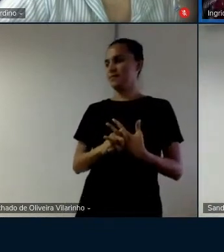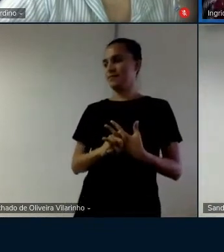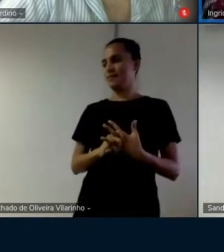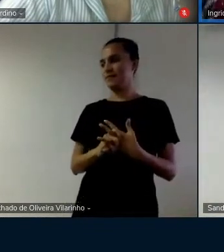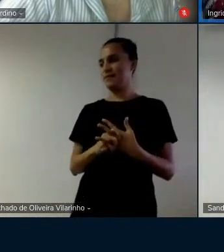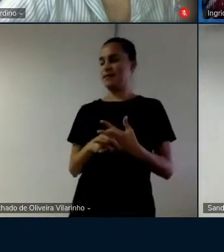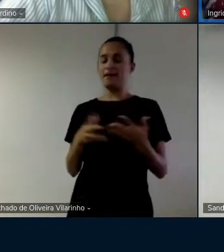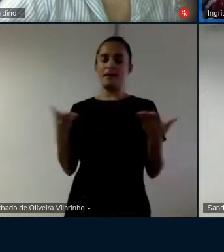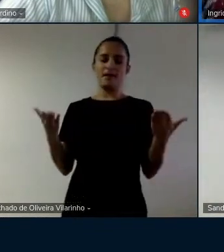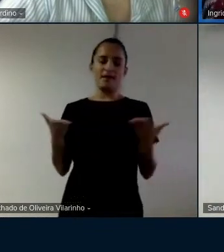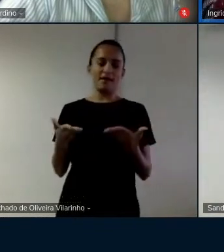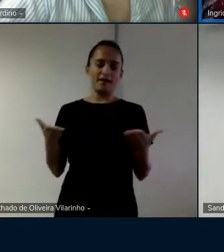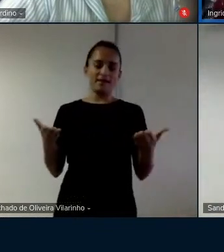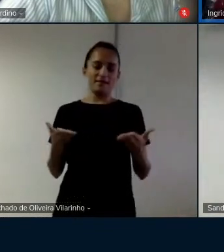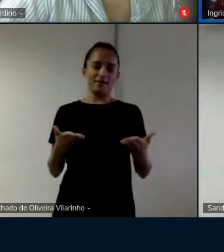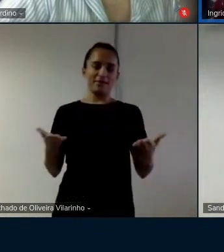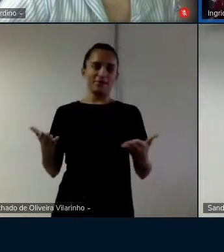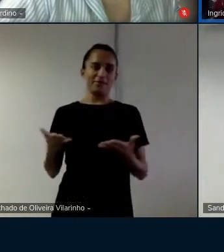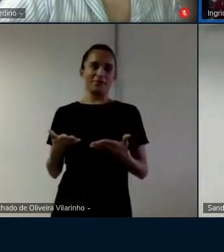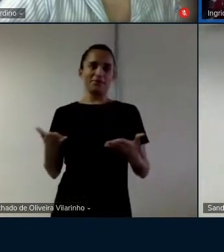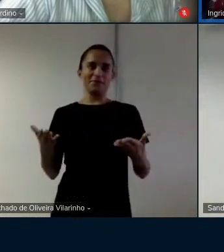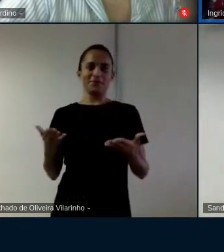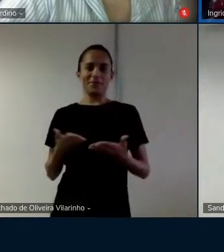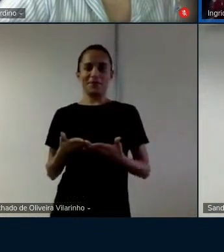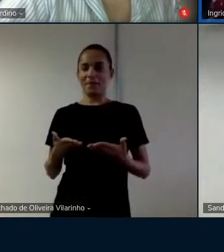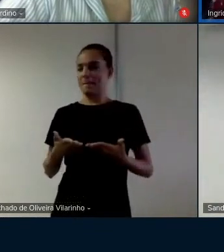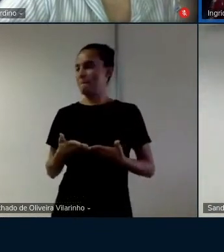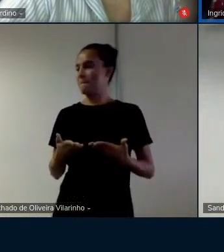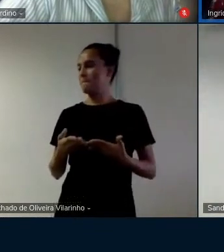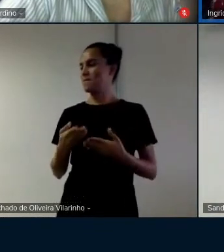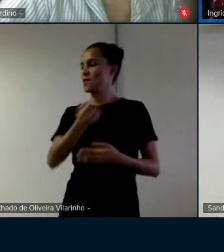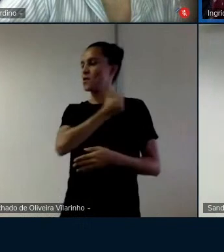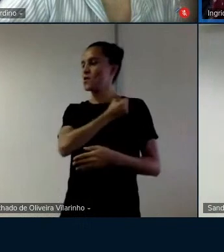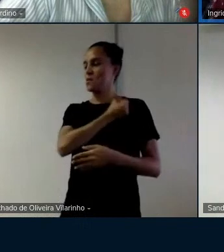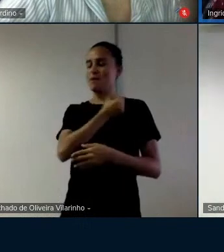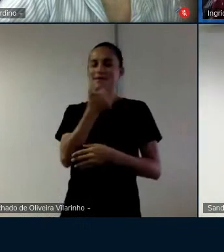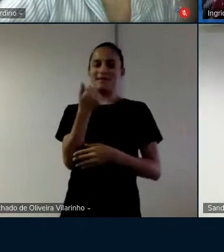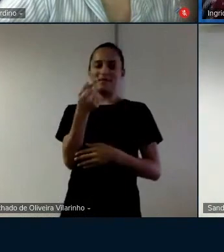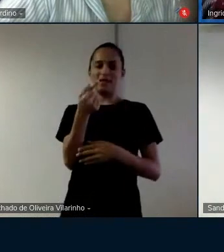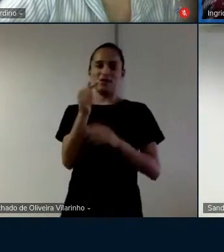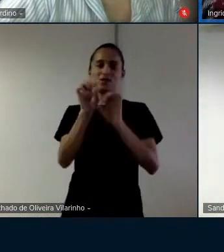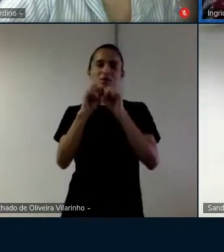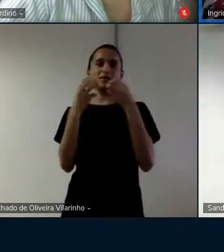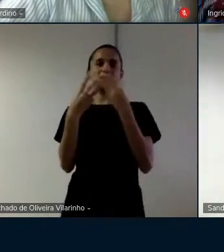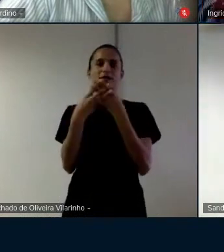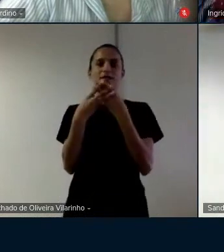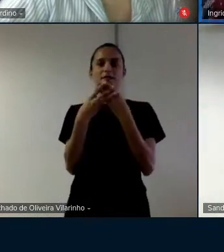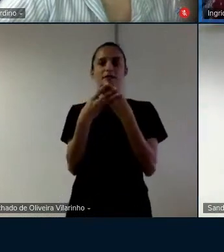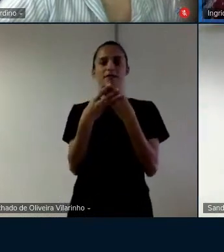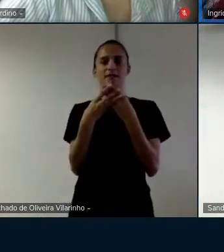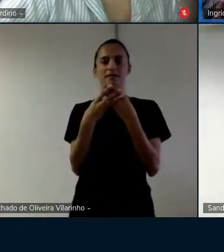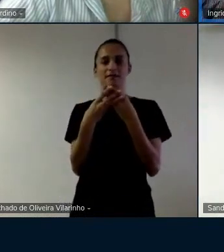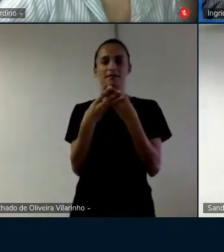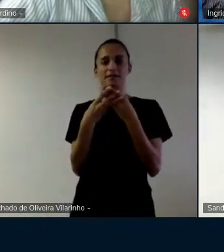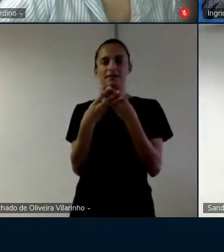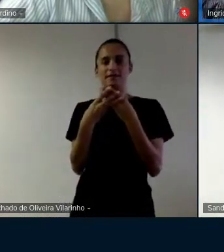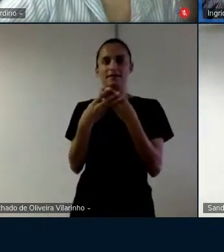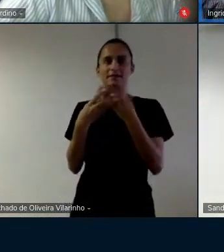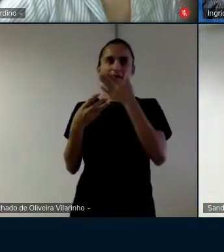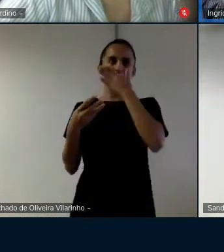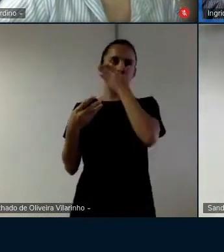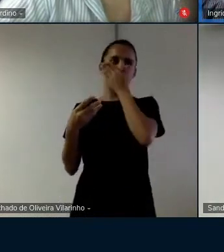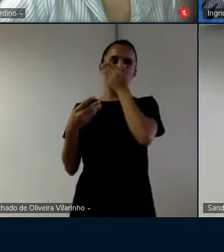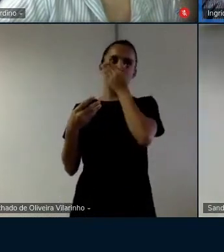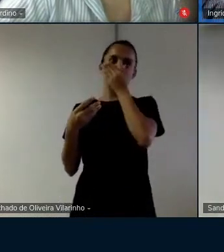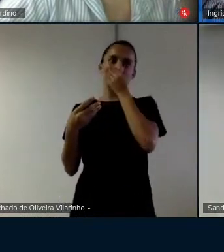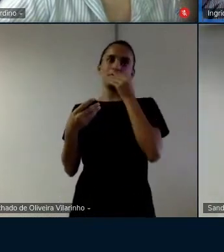agora no 17 lá de 17 eu sugeria muda o